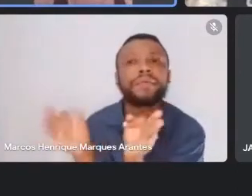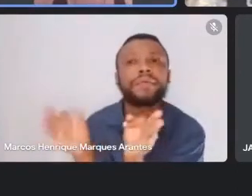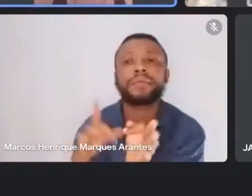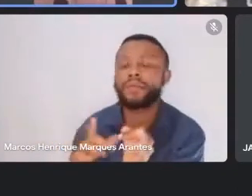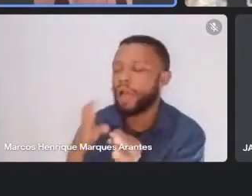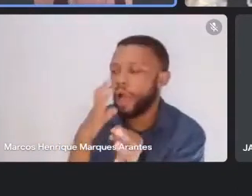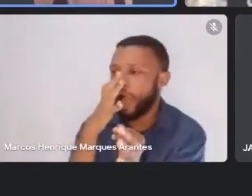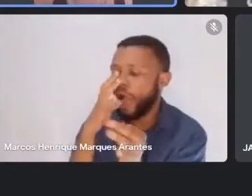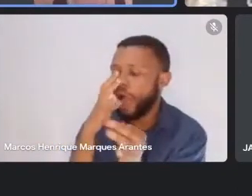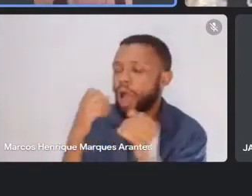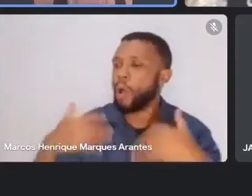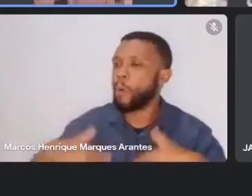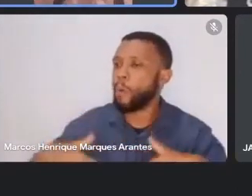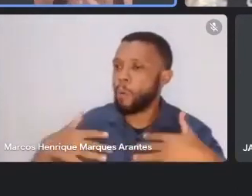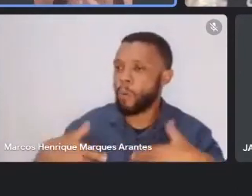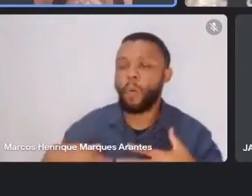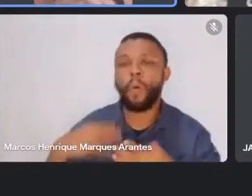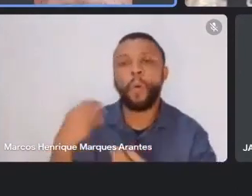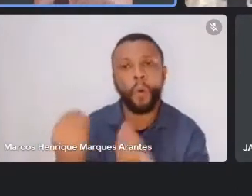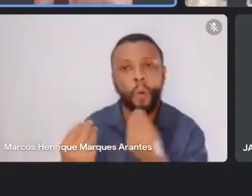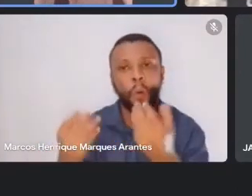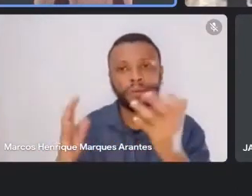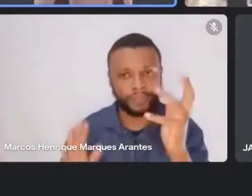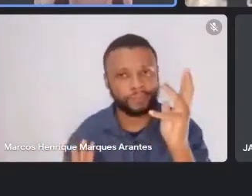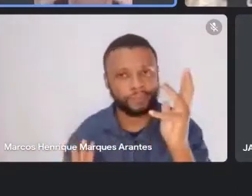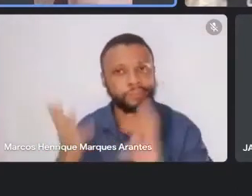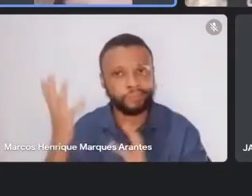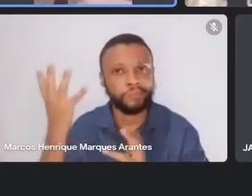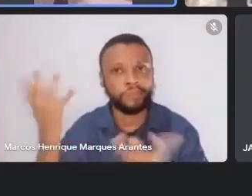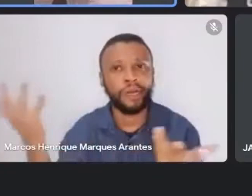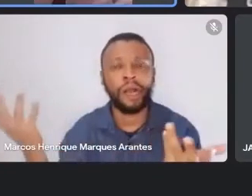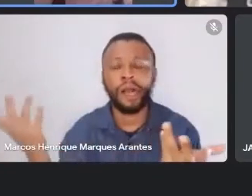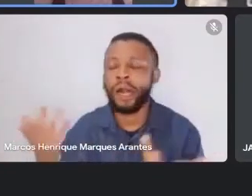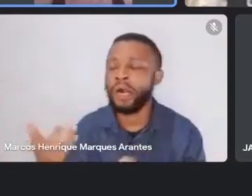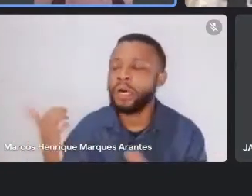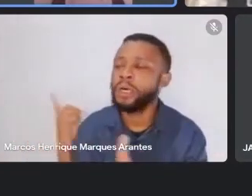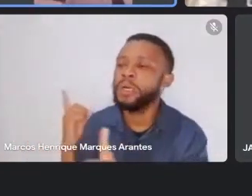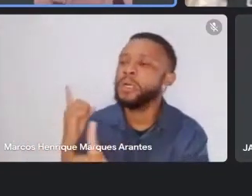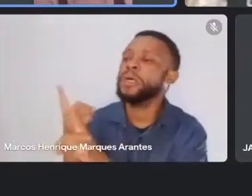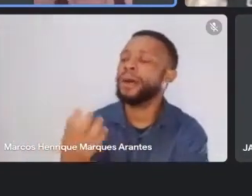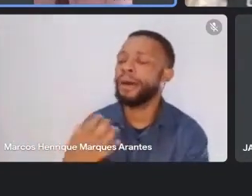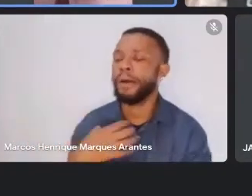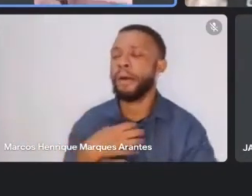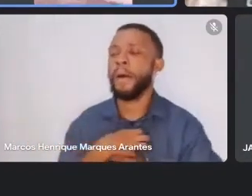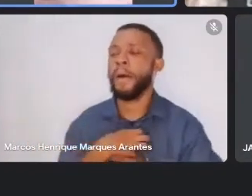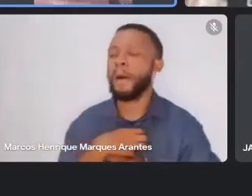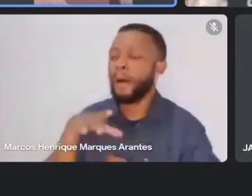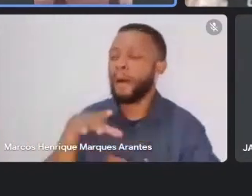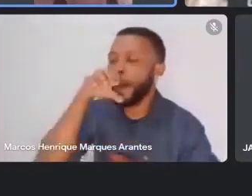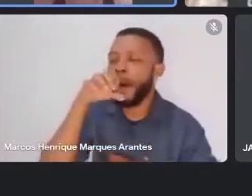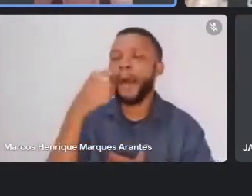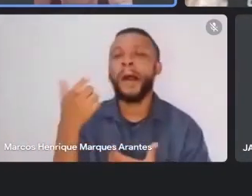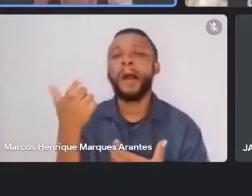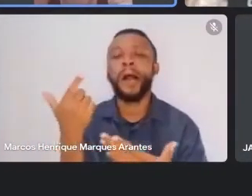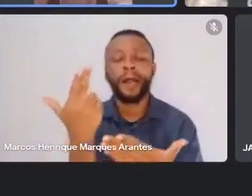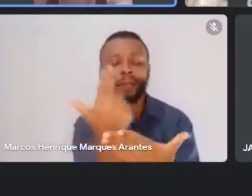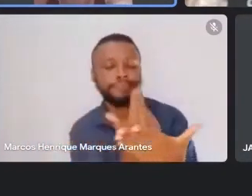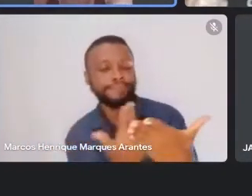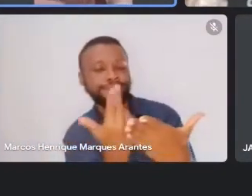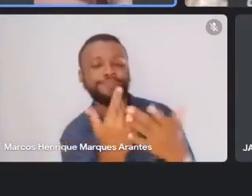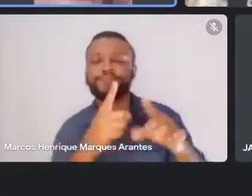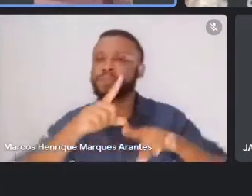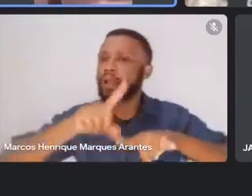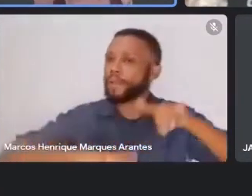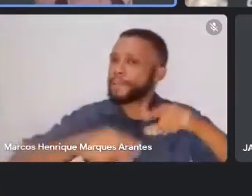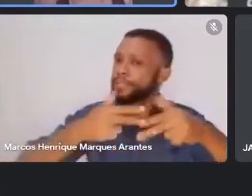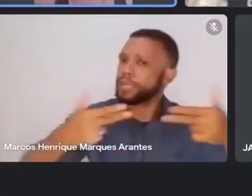da coisa toda, né, encontrar aqueles cheiros, aqueles mapas, aqueles materiais, aquelas